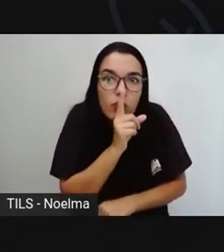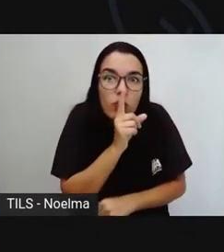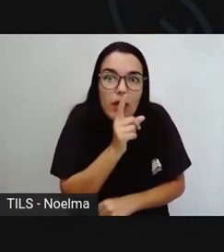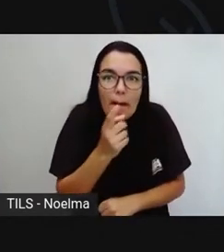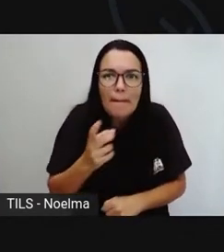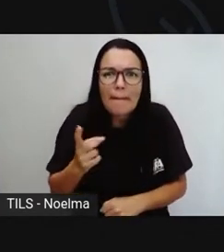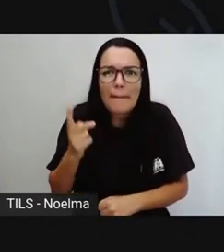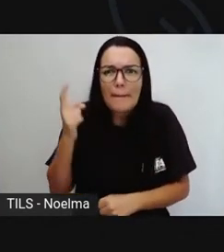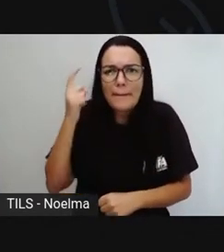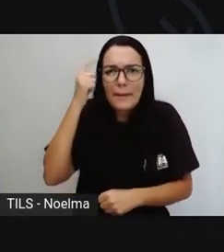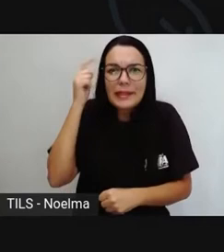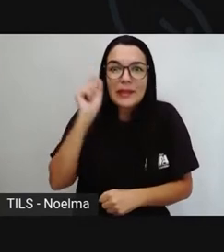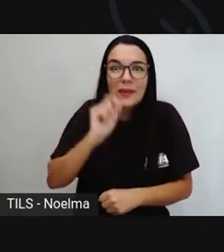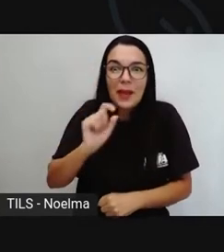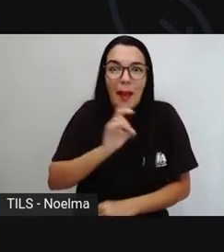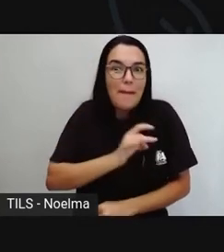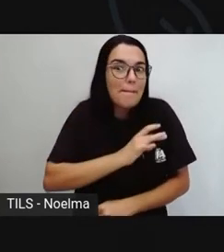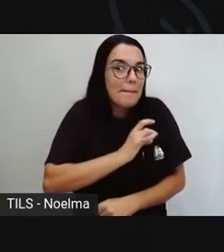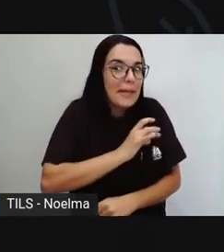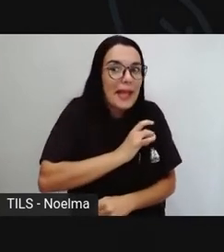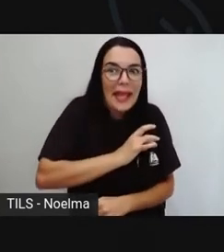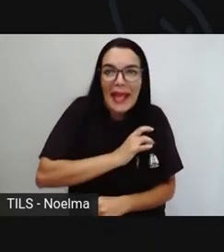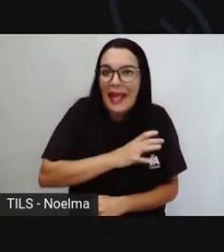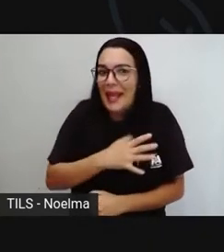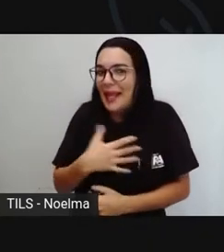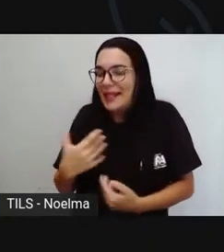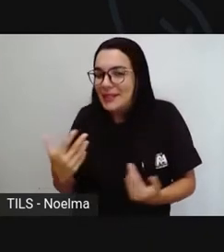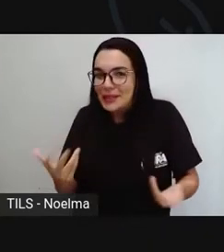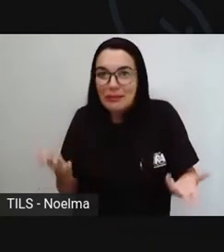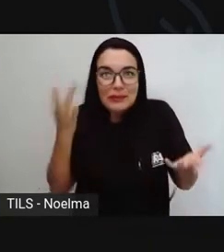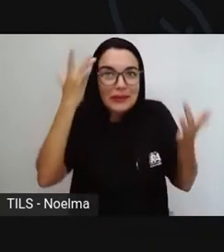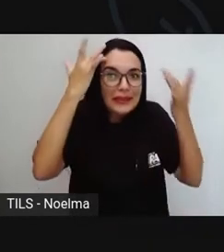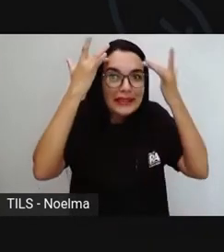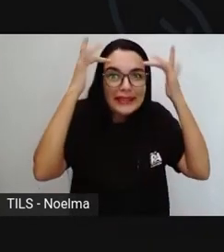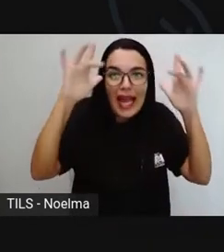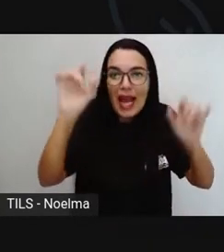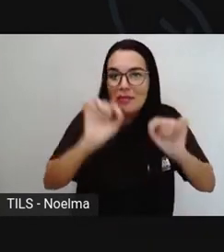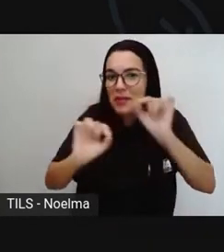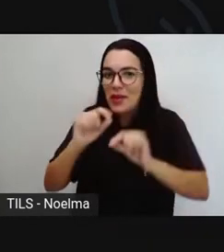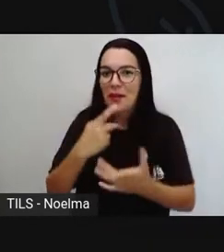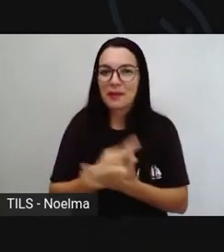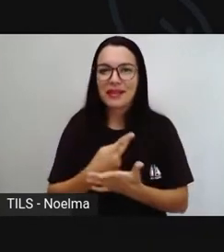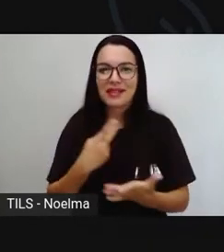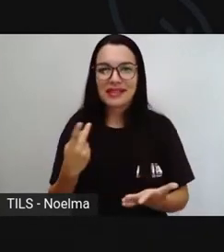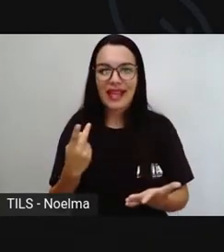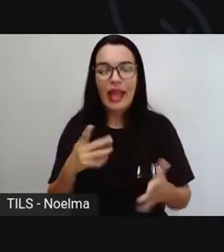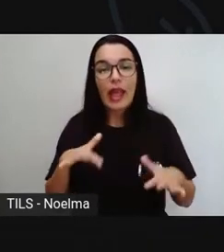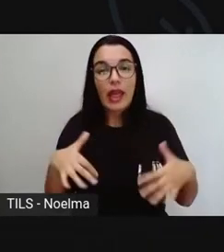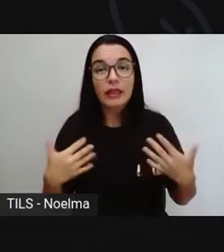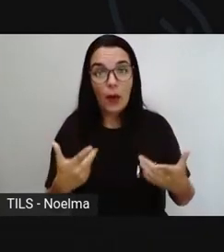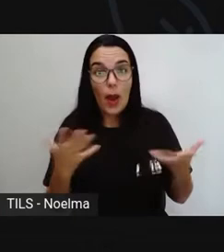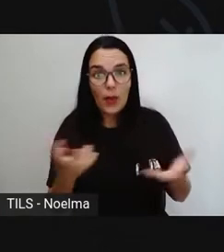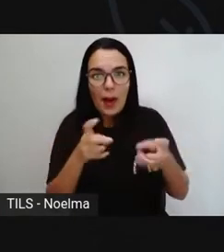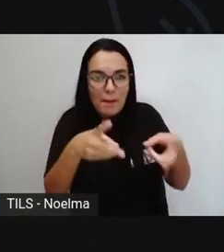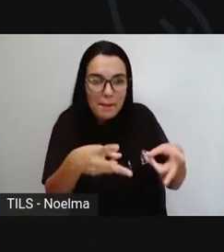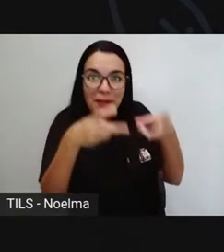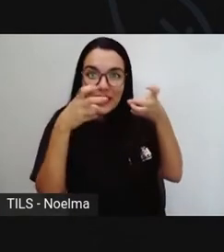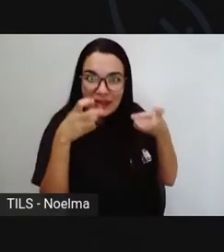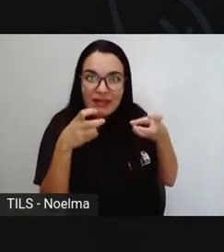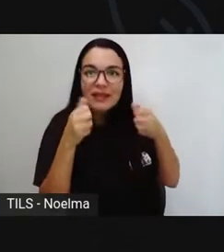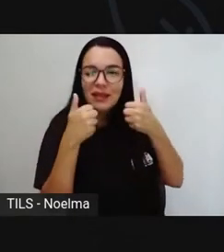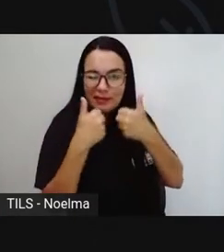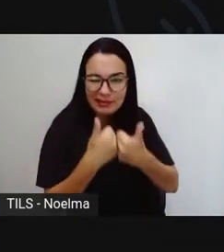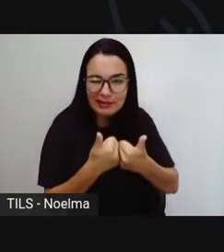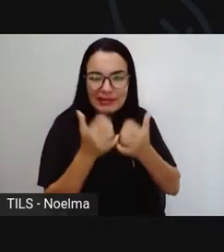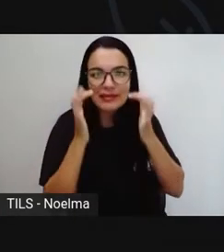medo, algo, um suspense, né? Algo que a gente não sabe o que vai acontecer. A Pró é que vocês prestem atenção, né? Para a gente